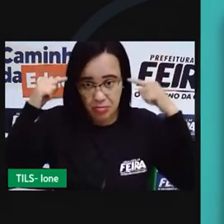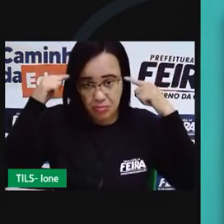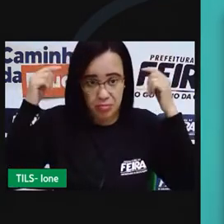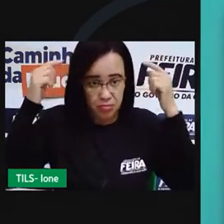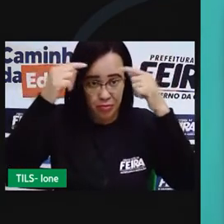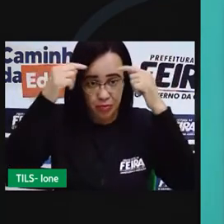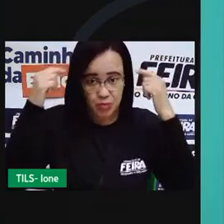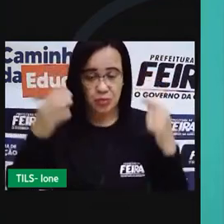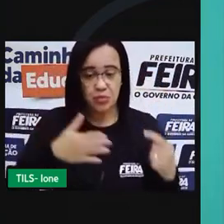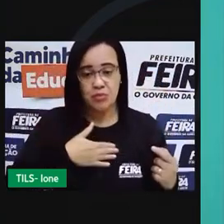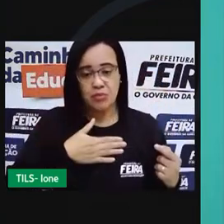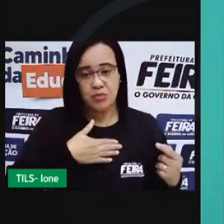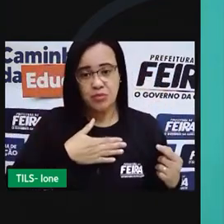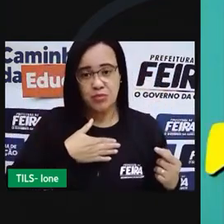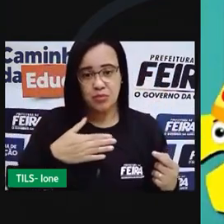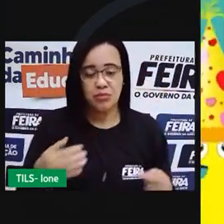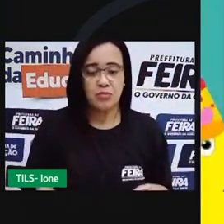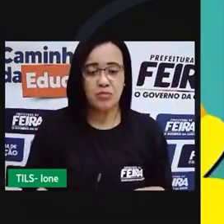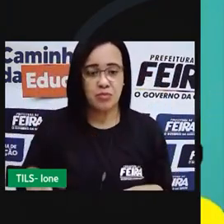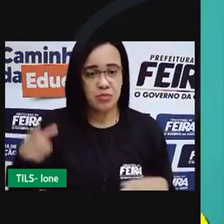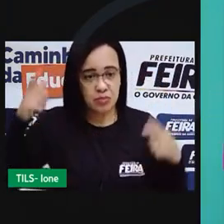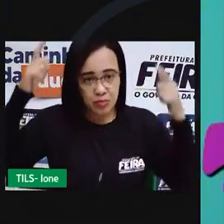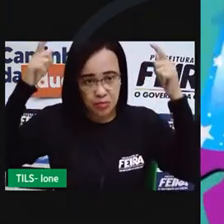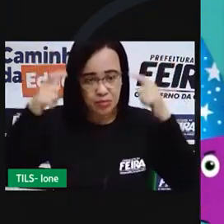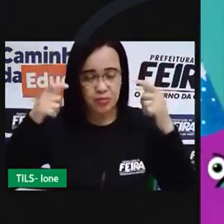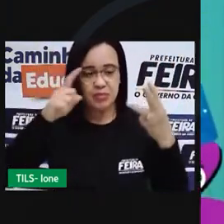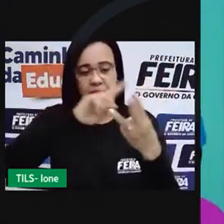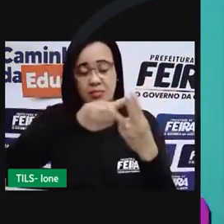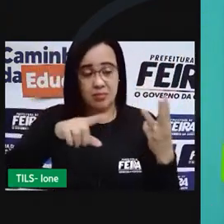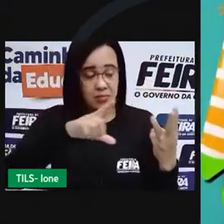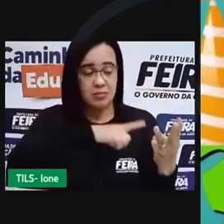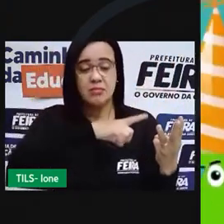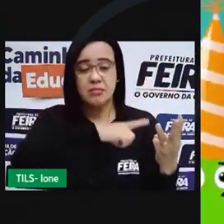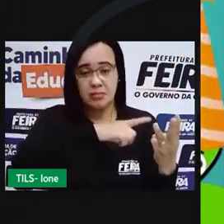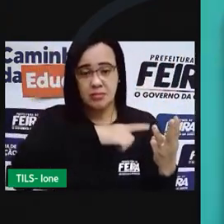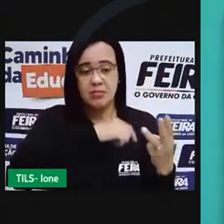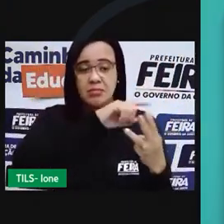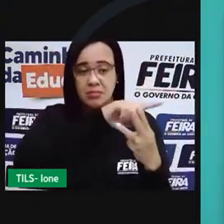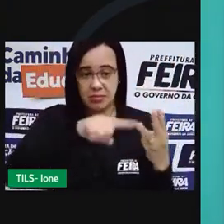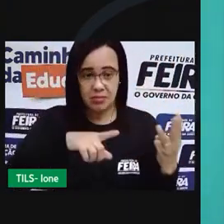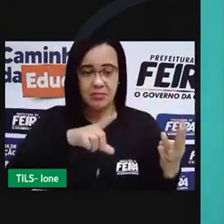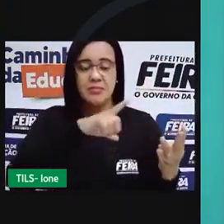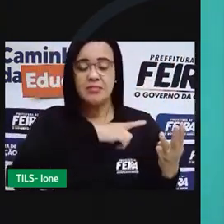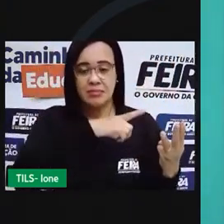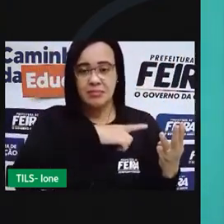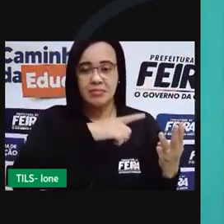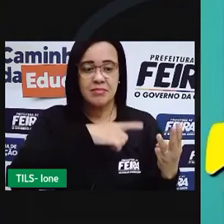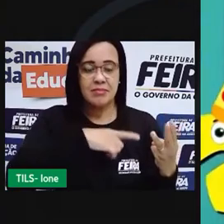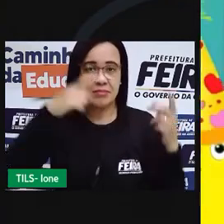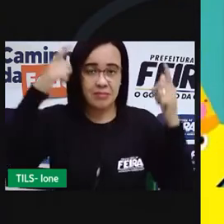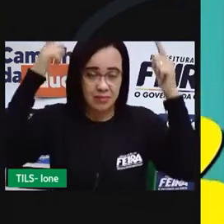o meu tem três pontas tem três pontas o meu